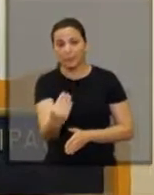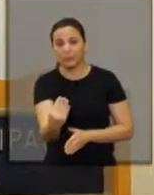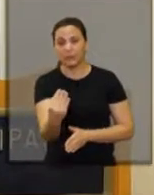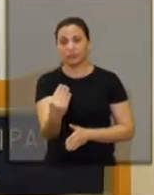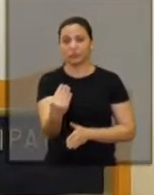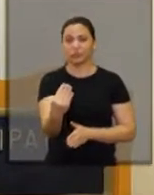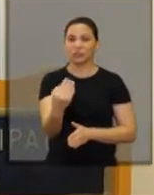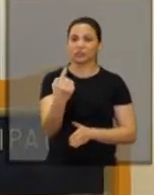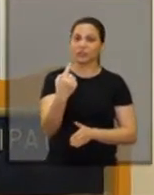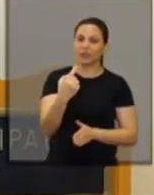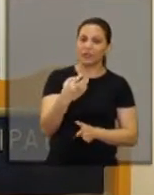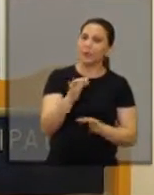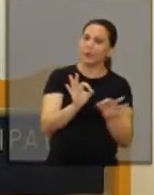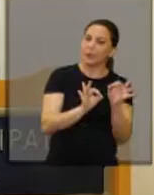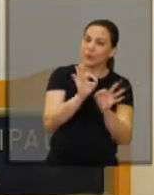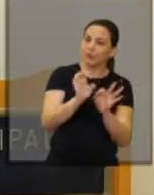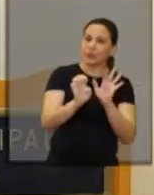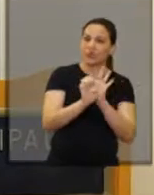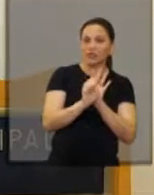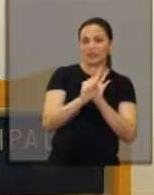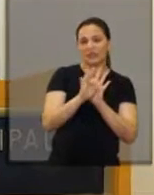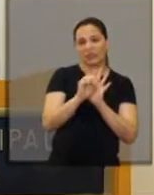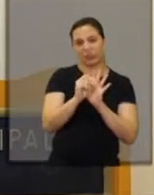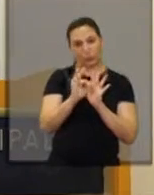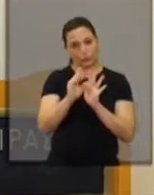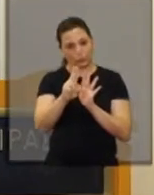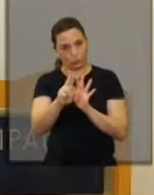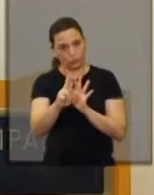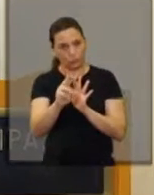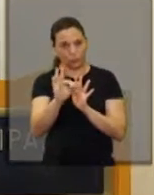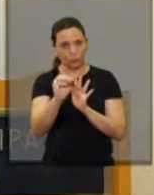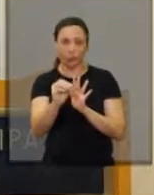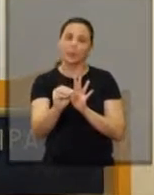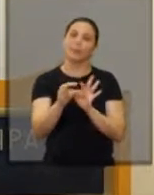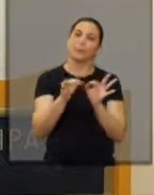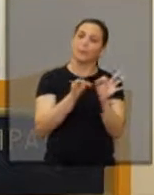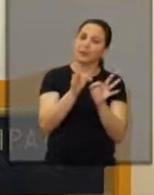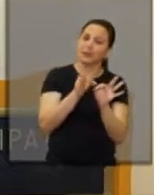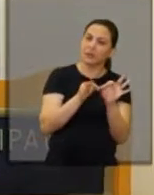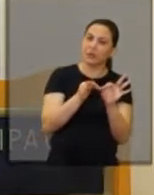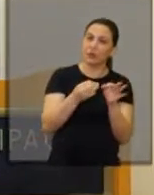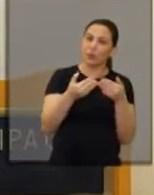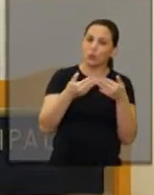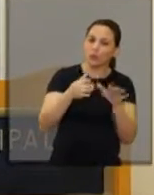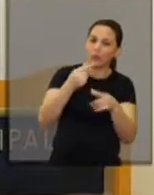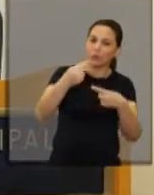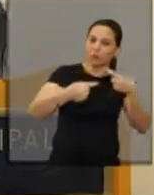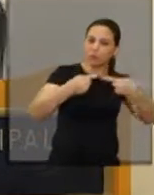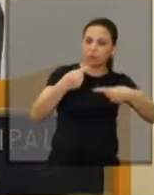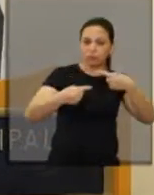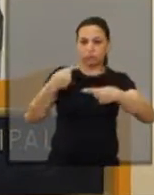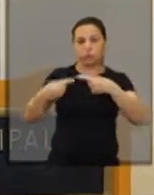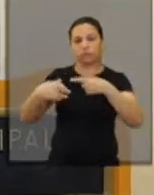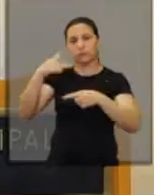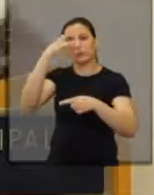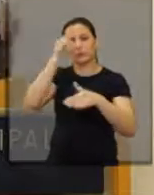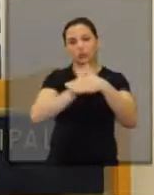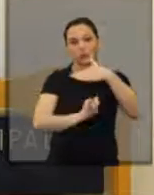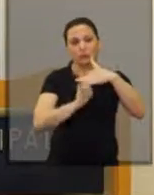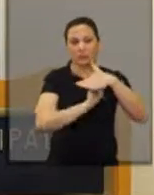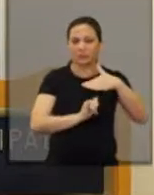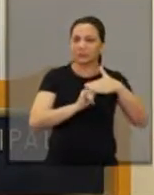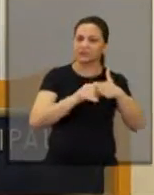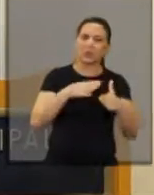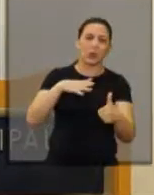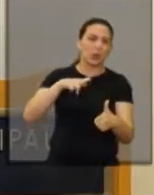até pedir, nós vamos estar formulando, trazendo o estatuto padrão e também abrindo uma discussão com